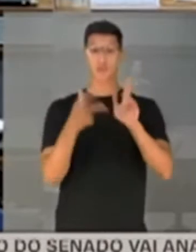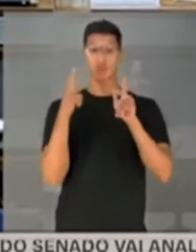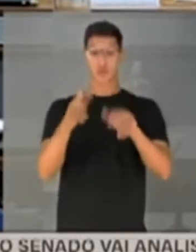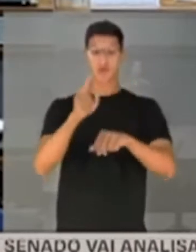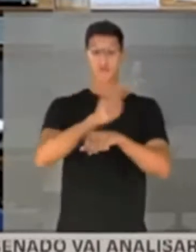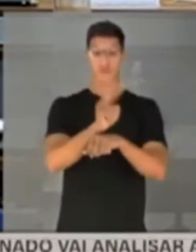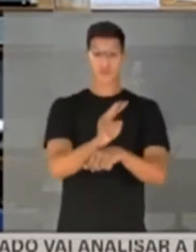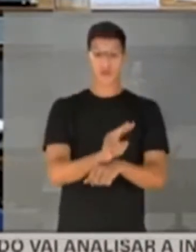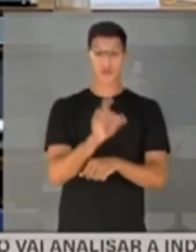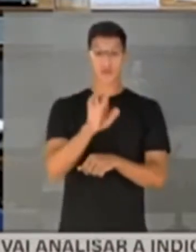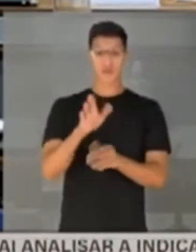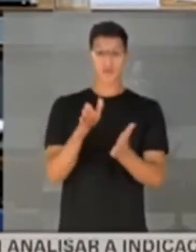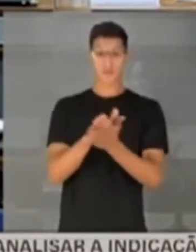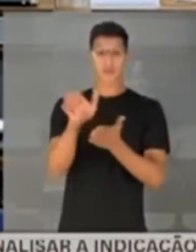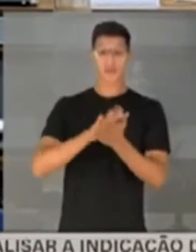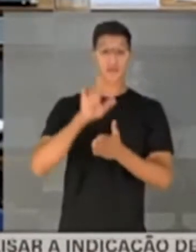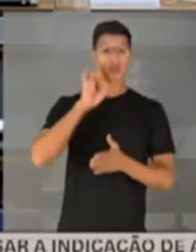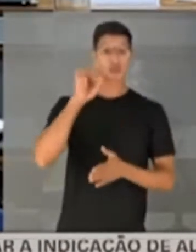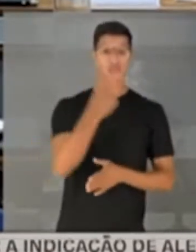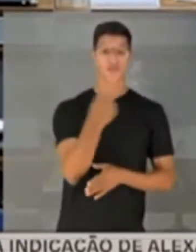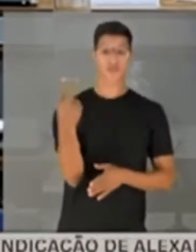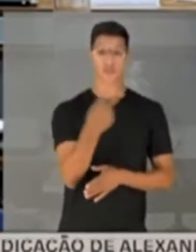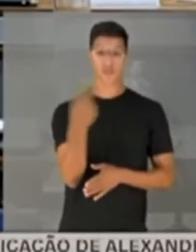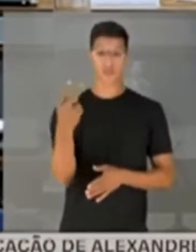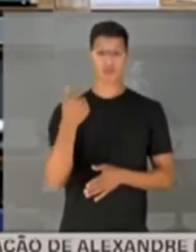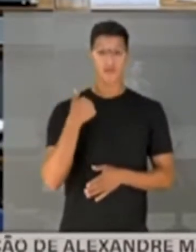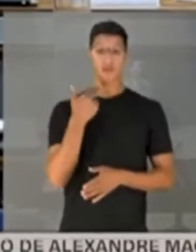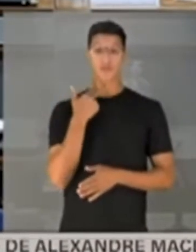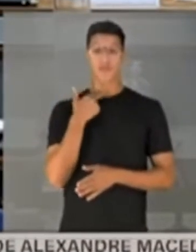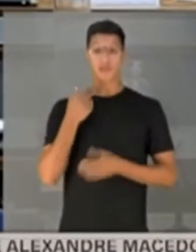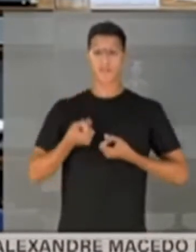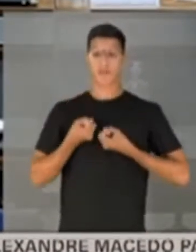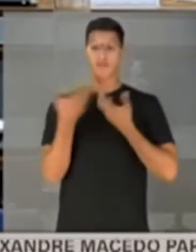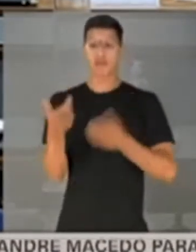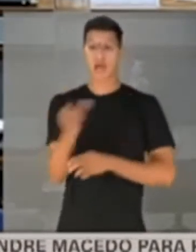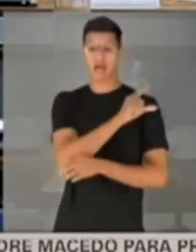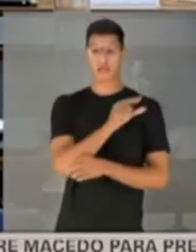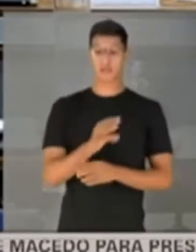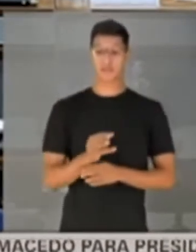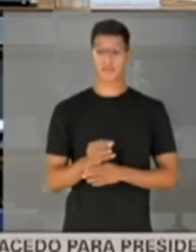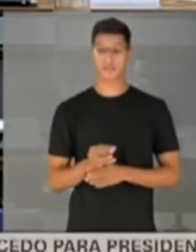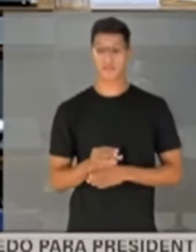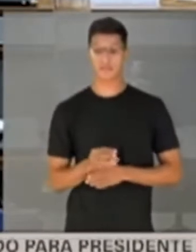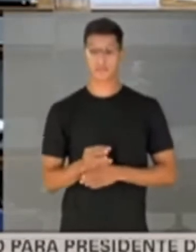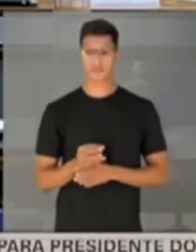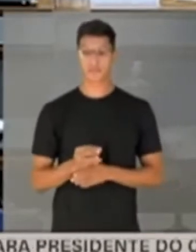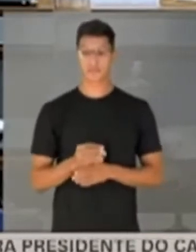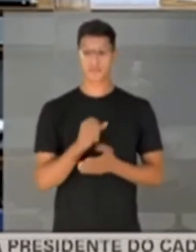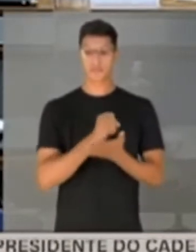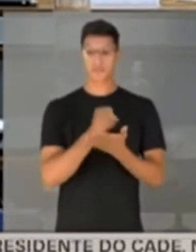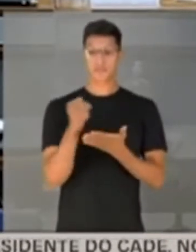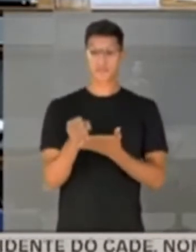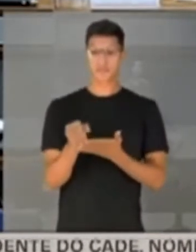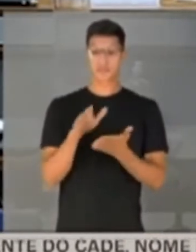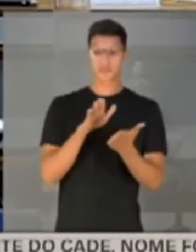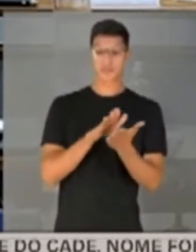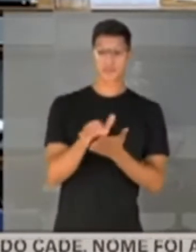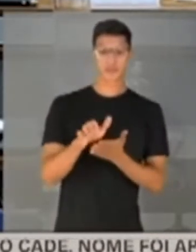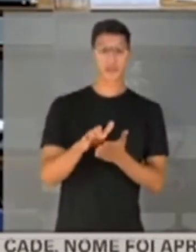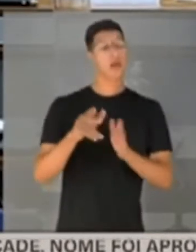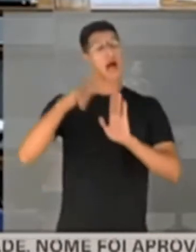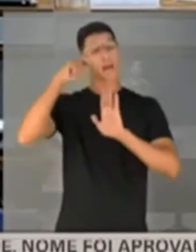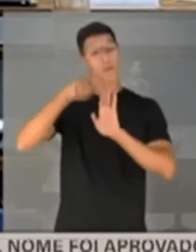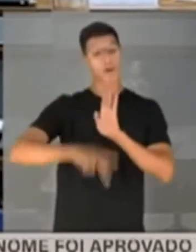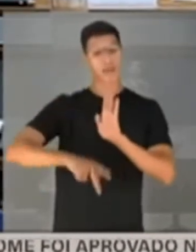fiscal desse contrato só foi publicada no dia 22. Eu não poderia me manifestar antes disso. Então o contrato foi publicado no dia 22?